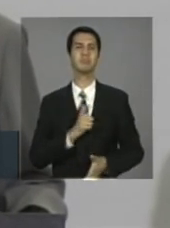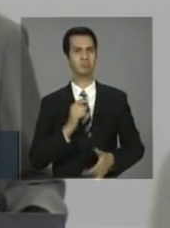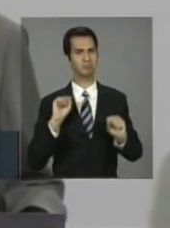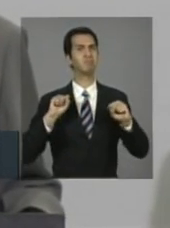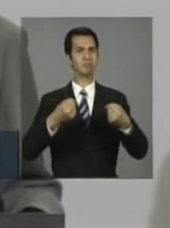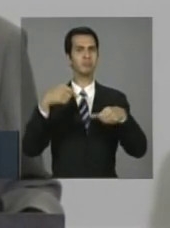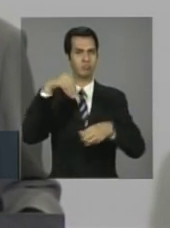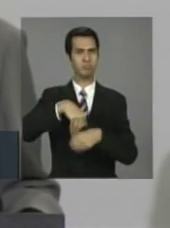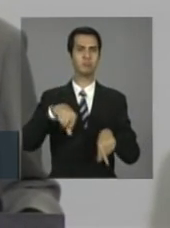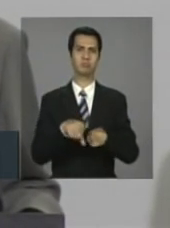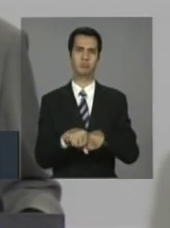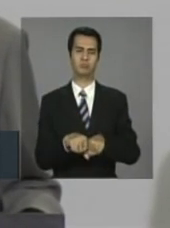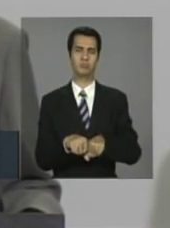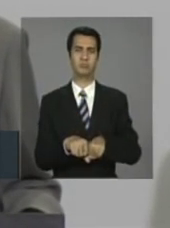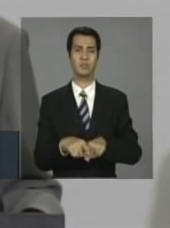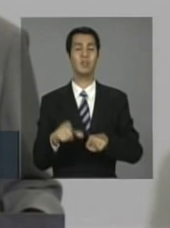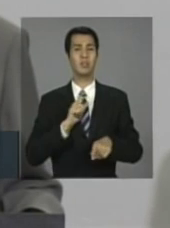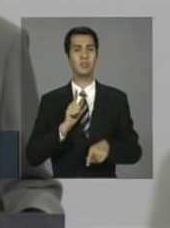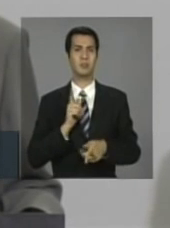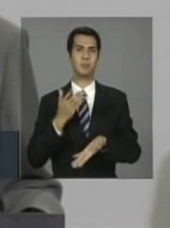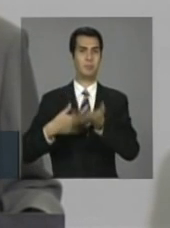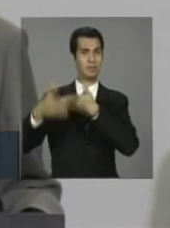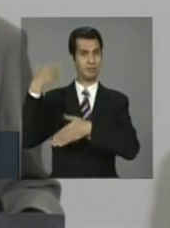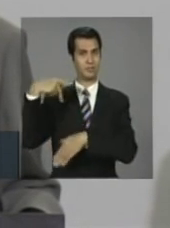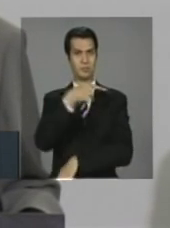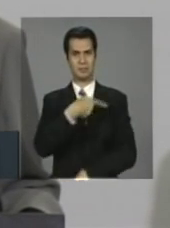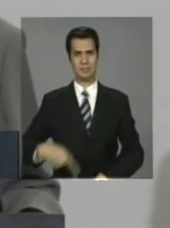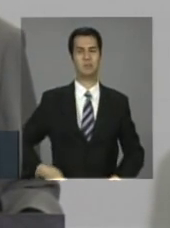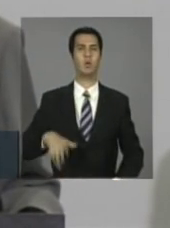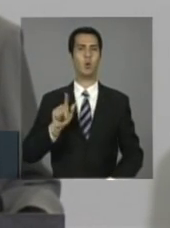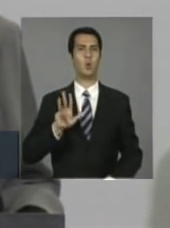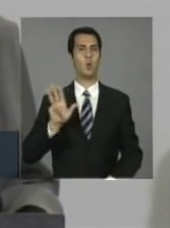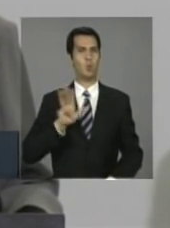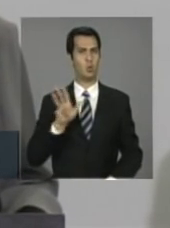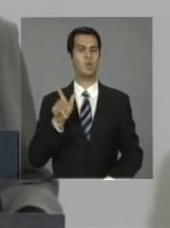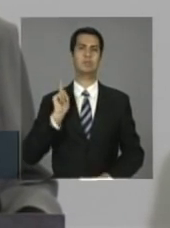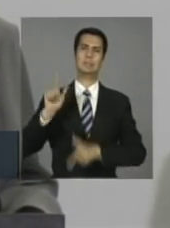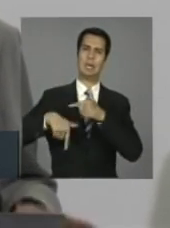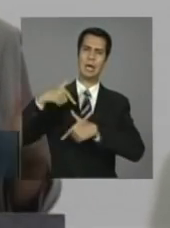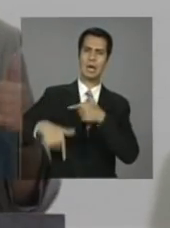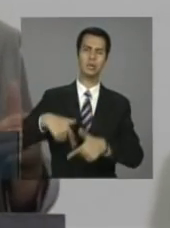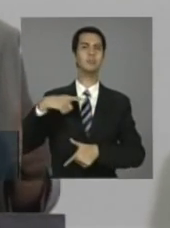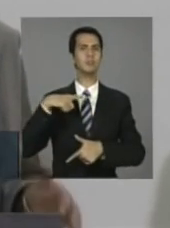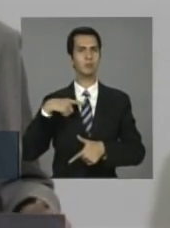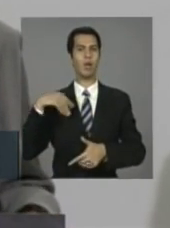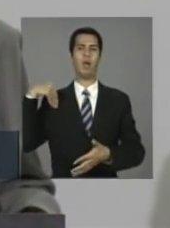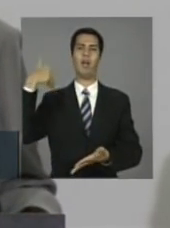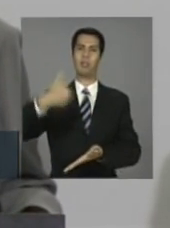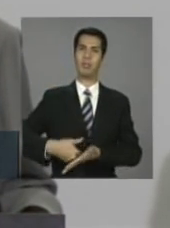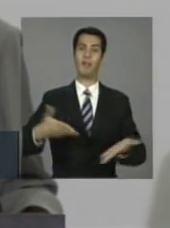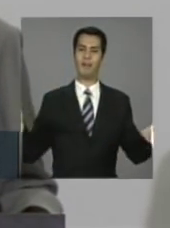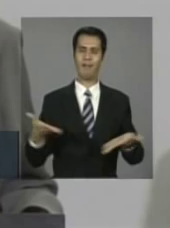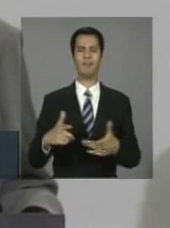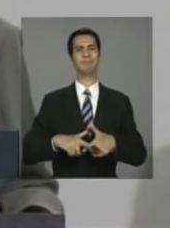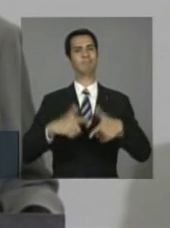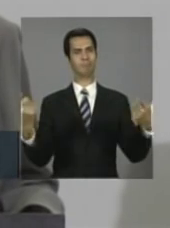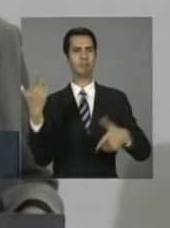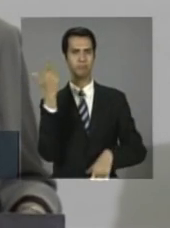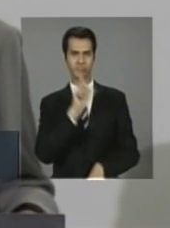Muitas ações, eu queria lembrar, durante o governo do presidente Lula, nos permitiram chegar até esse momento.